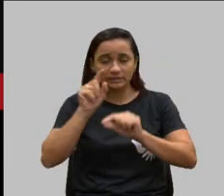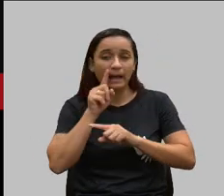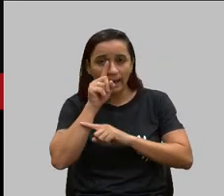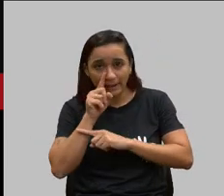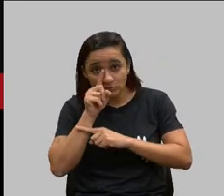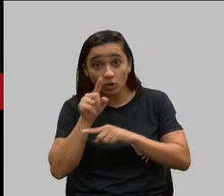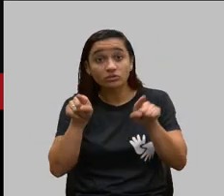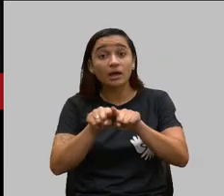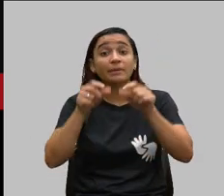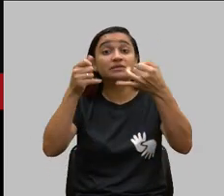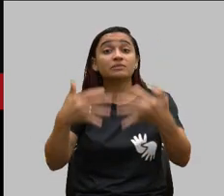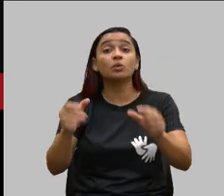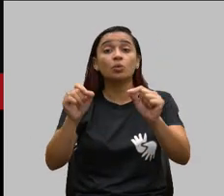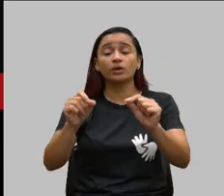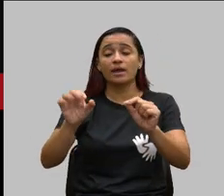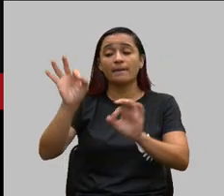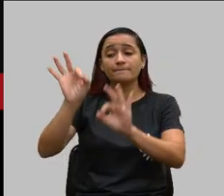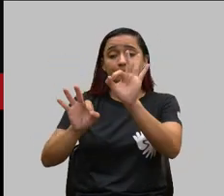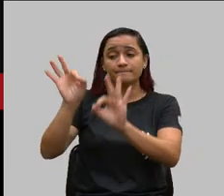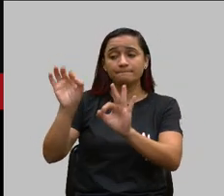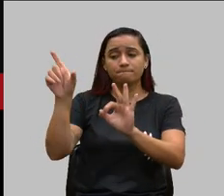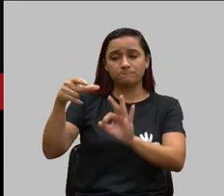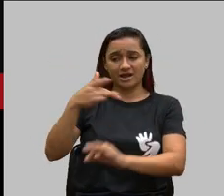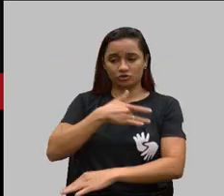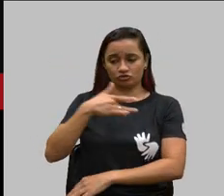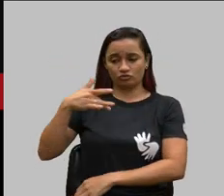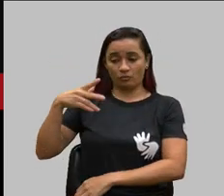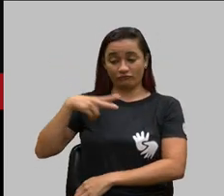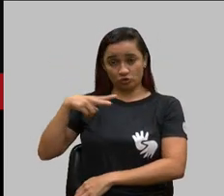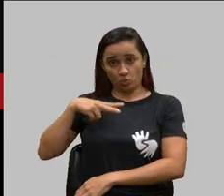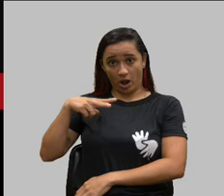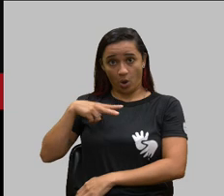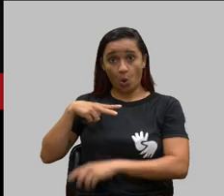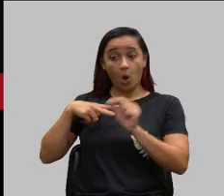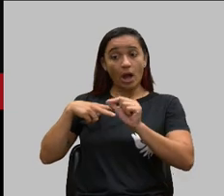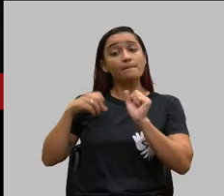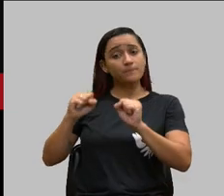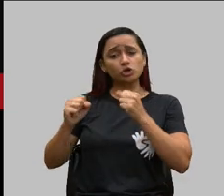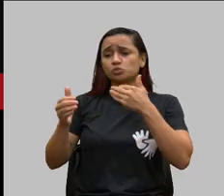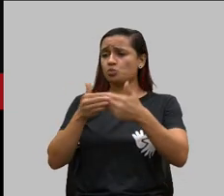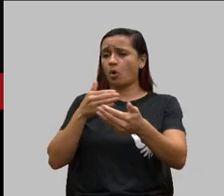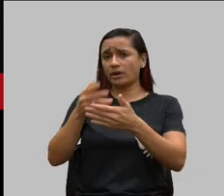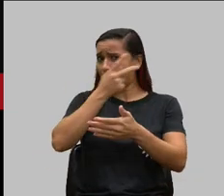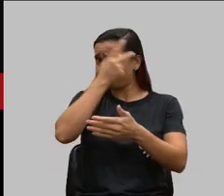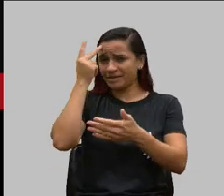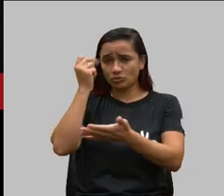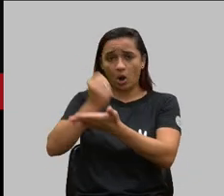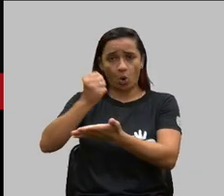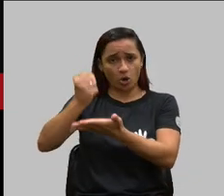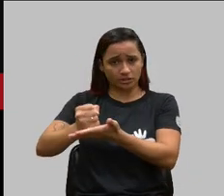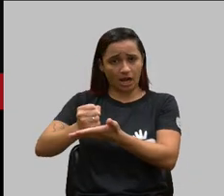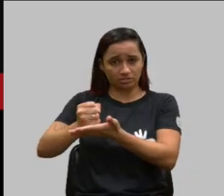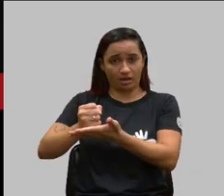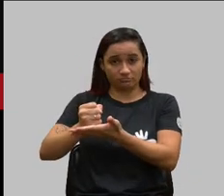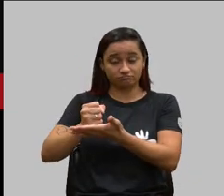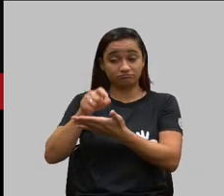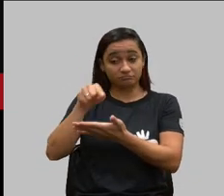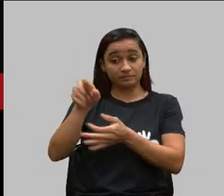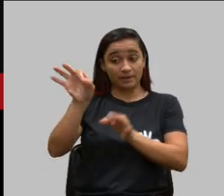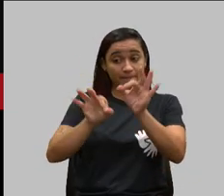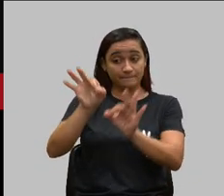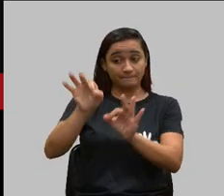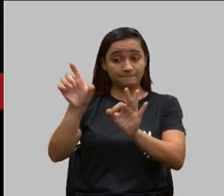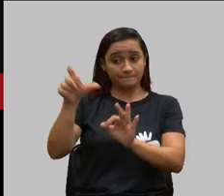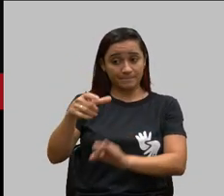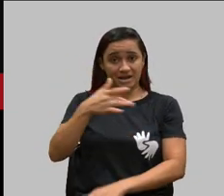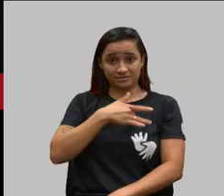individuais são de livre adesão ou seja qualquer pessoa pode contratar um plano individual esse plano basta